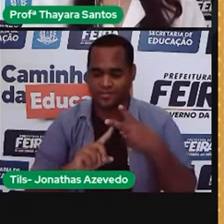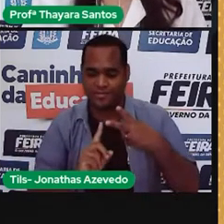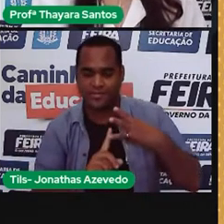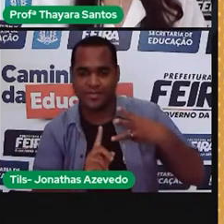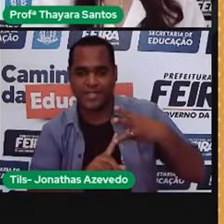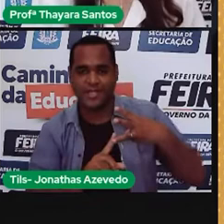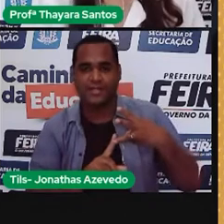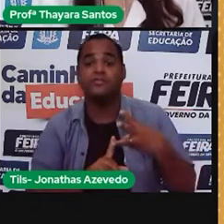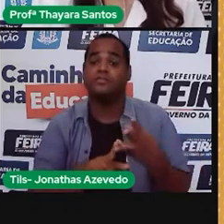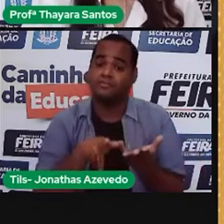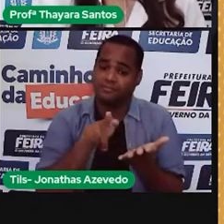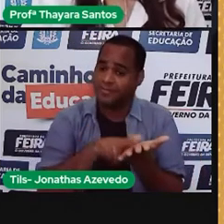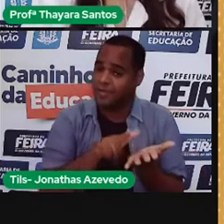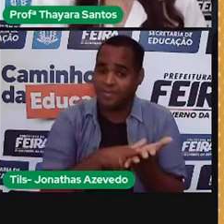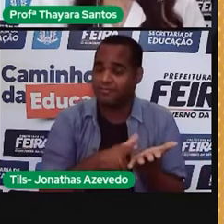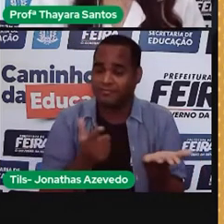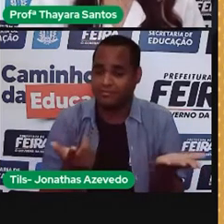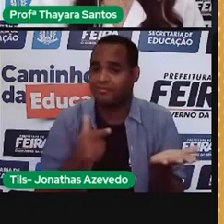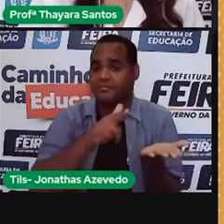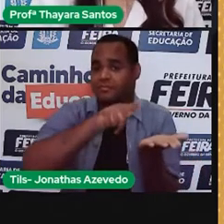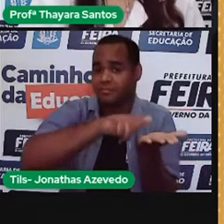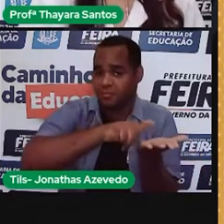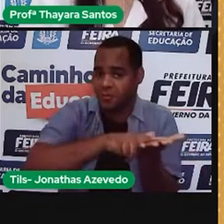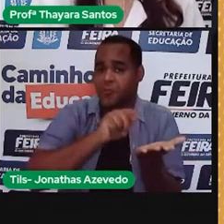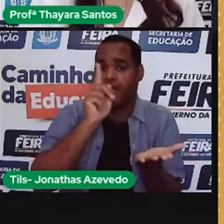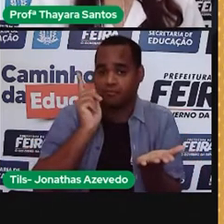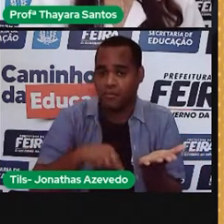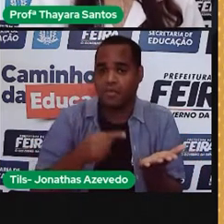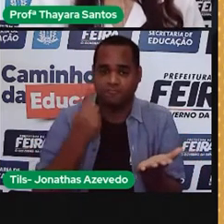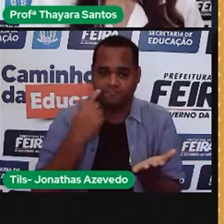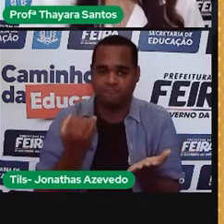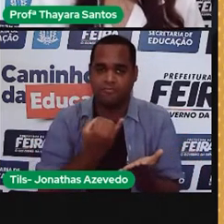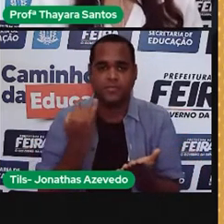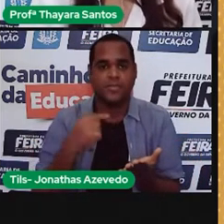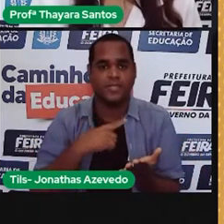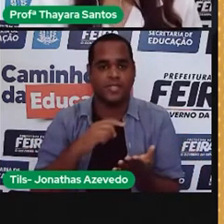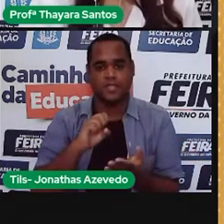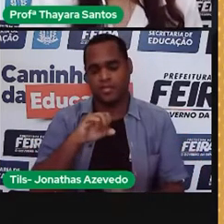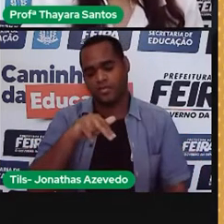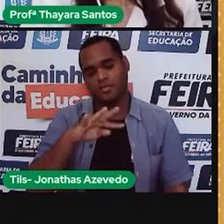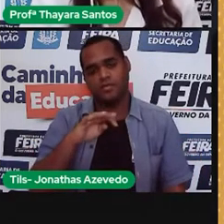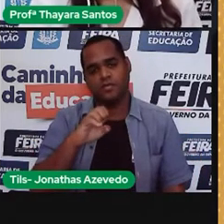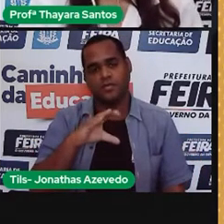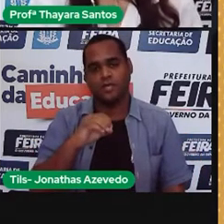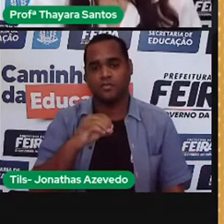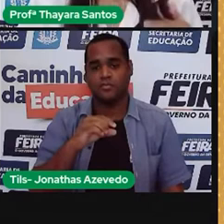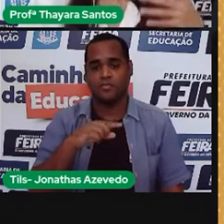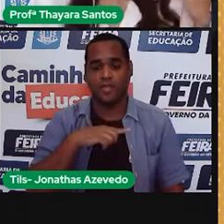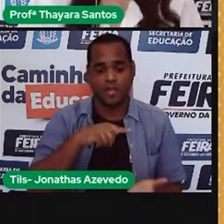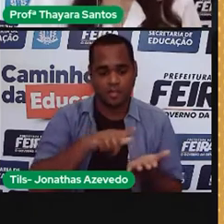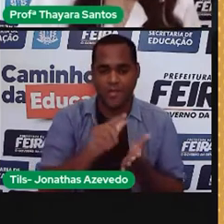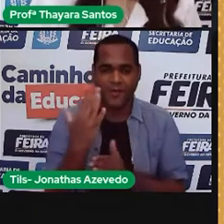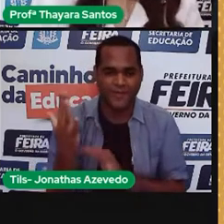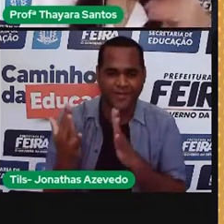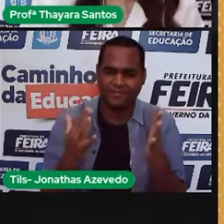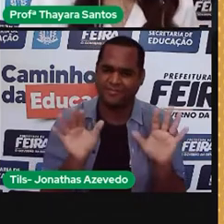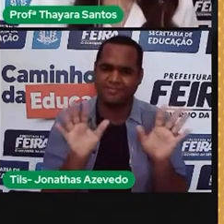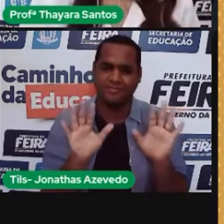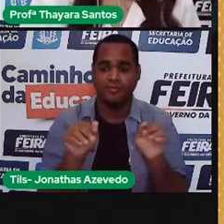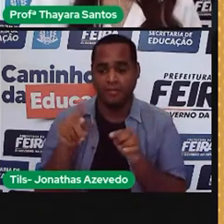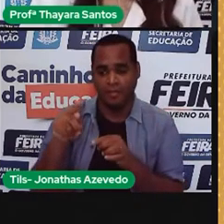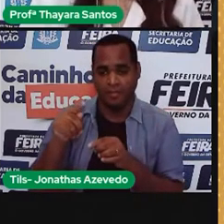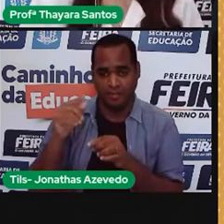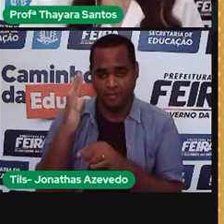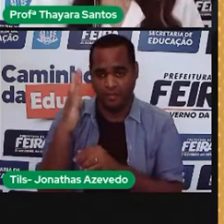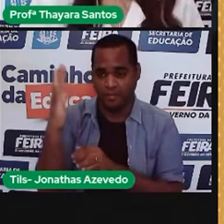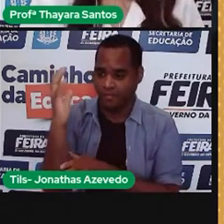coloquei aqui para vocês foi o do papel. O papel também é um material sintético, porque não existe papel na natureza, só existe a árvore que vai originar